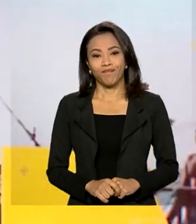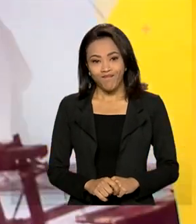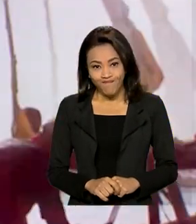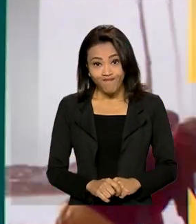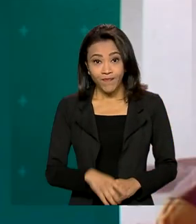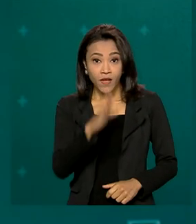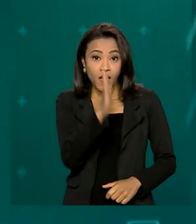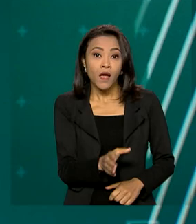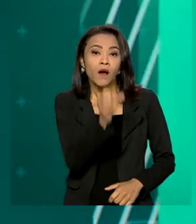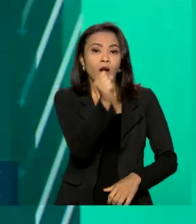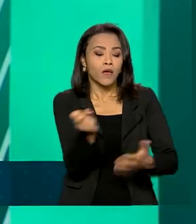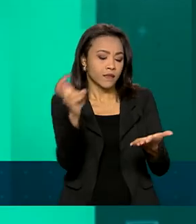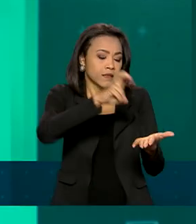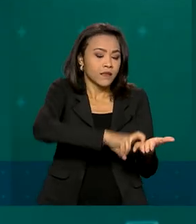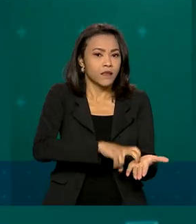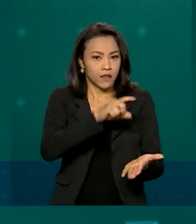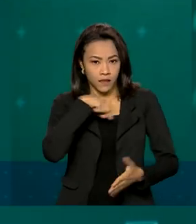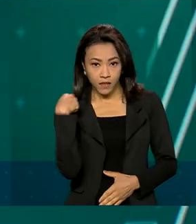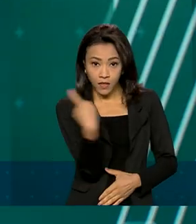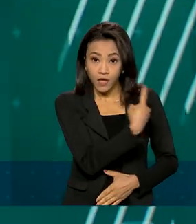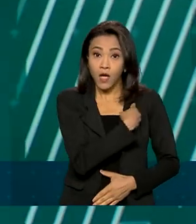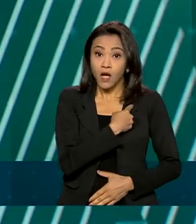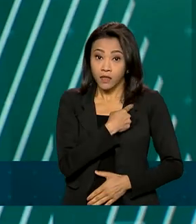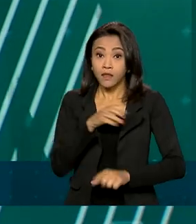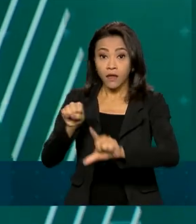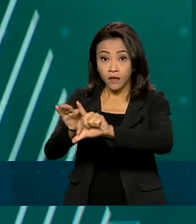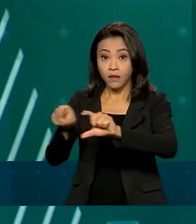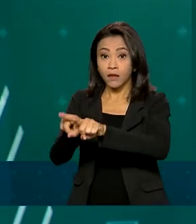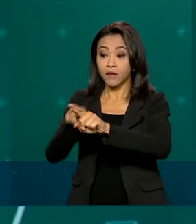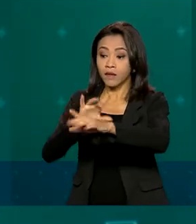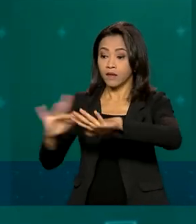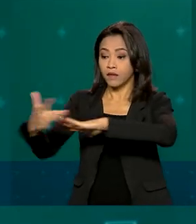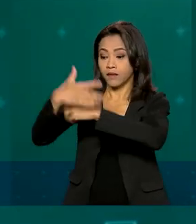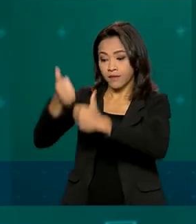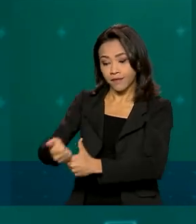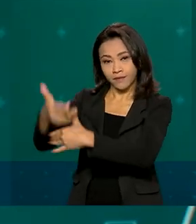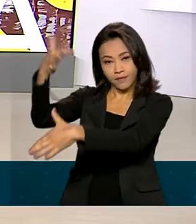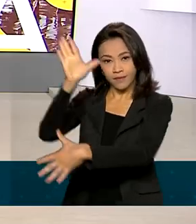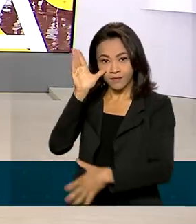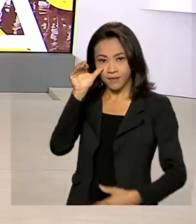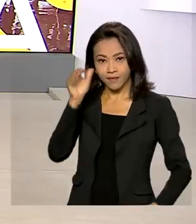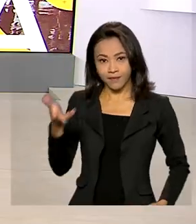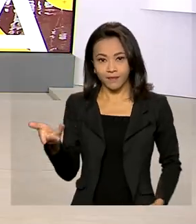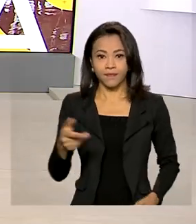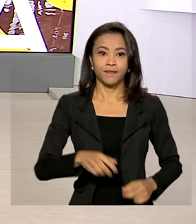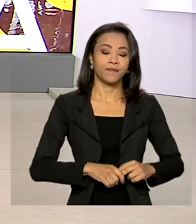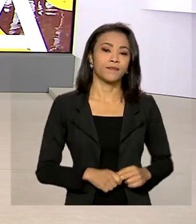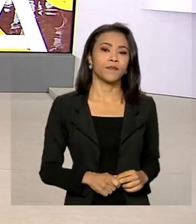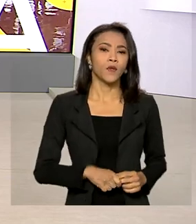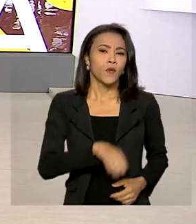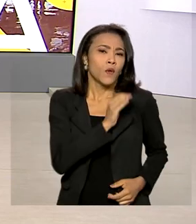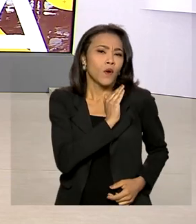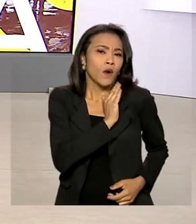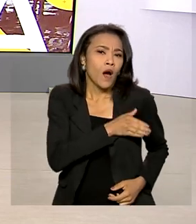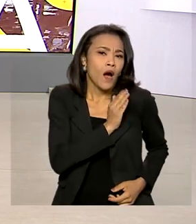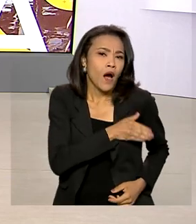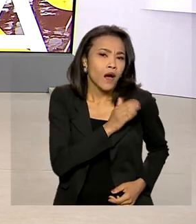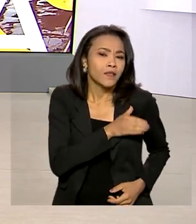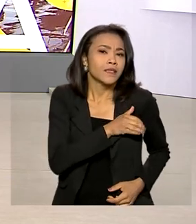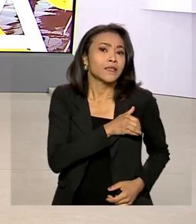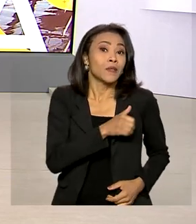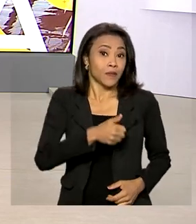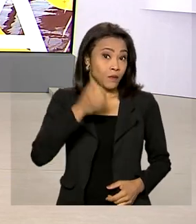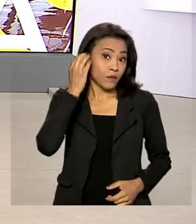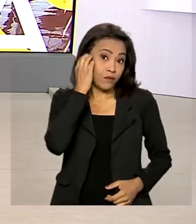São 8 horas da manhã e estamos ao vivo também pelas redes sociais. O coração de Dom Pedro